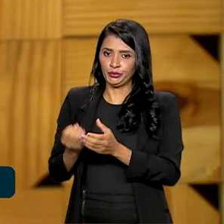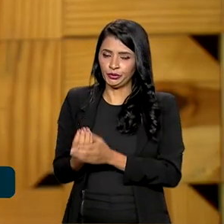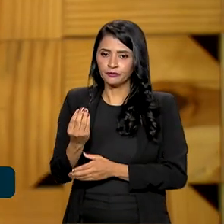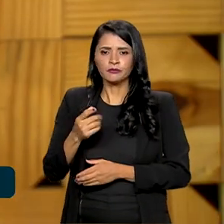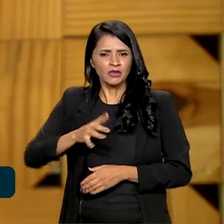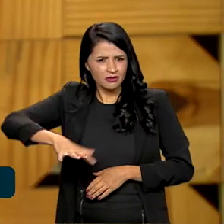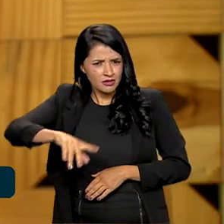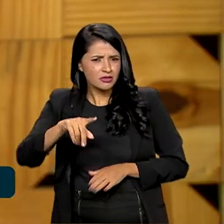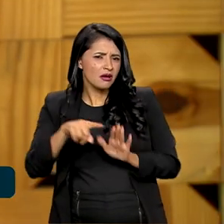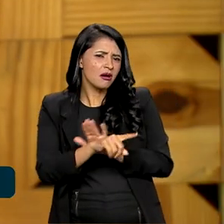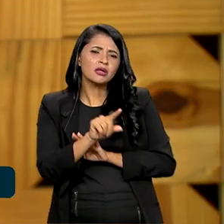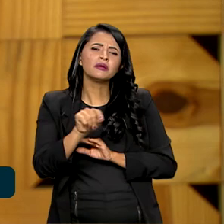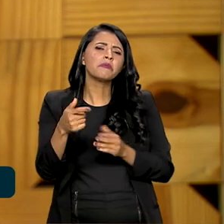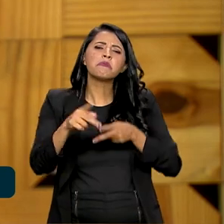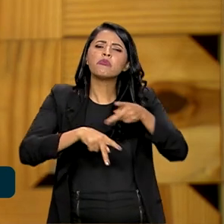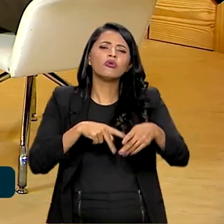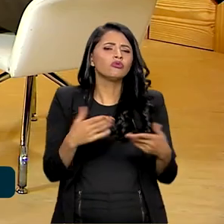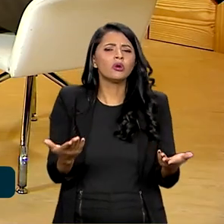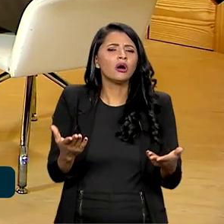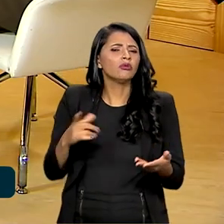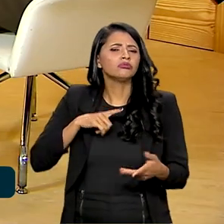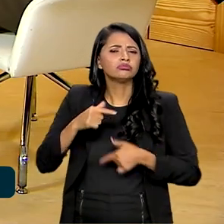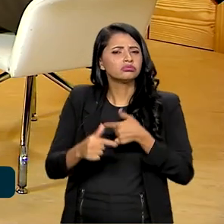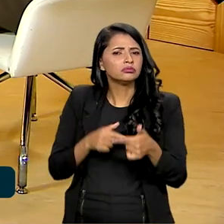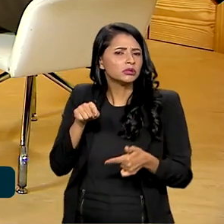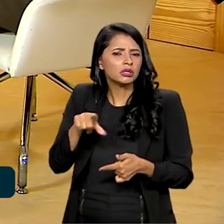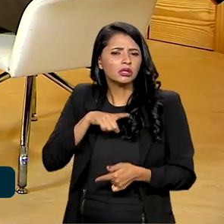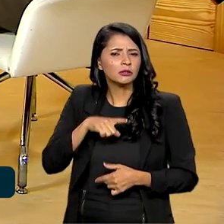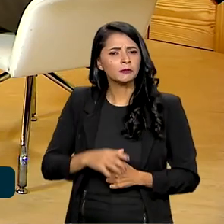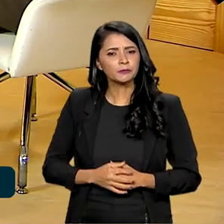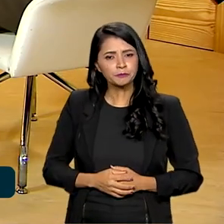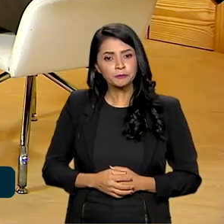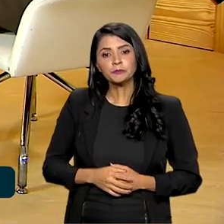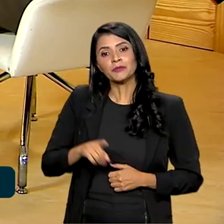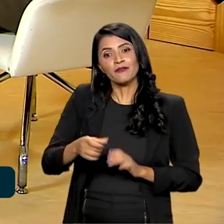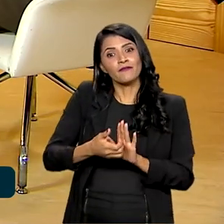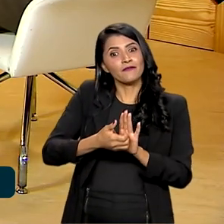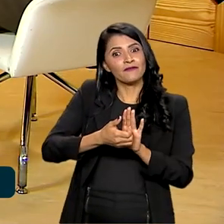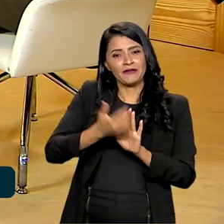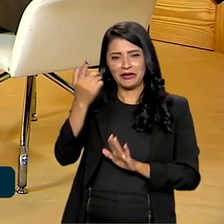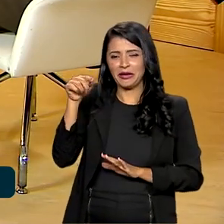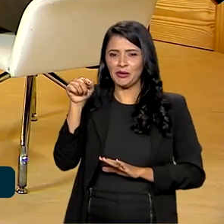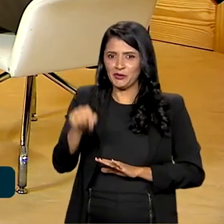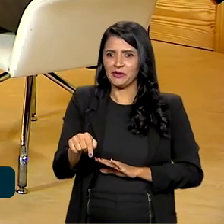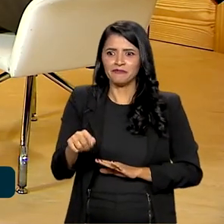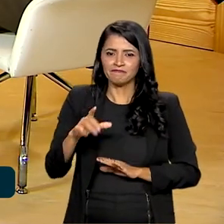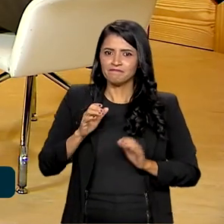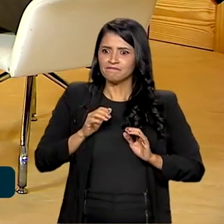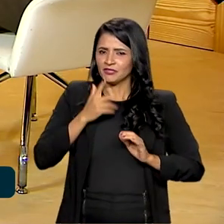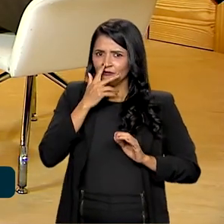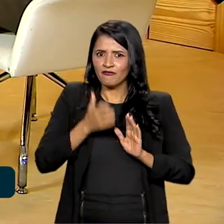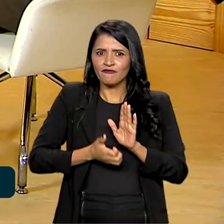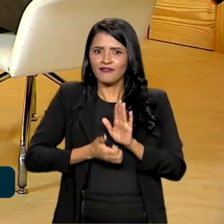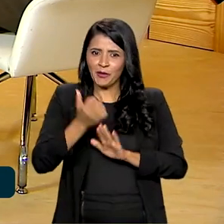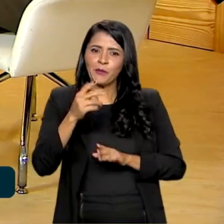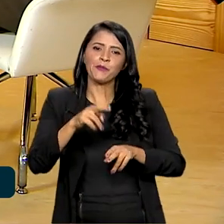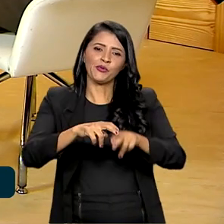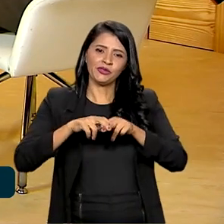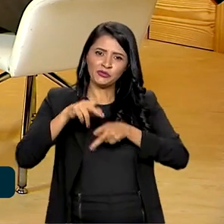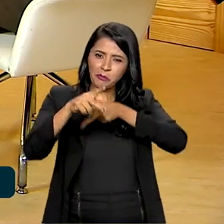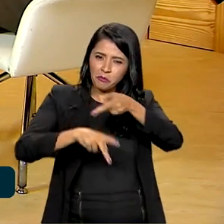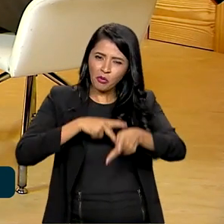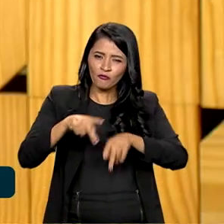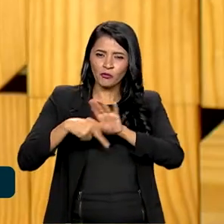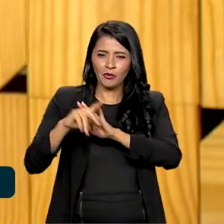segmento é composto de que povos? Roberto, ele é diverso, aí está a sua riqueza, por isso o nome do programa Povos da Pesca